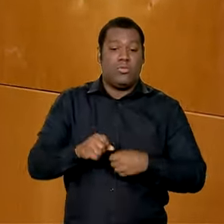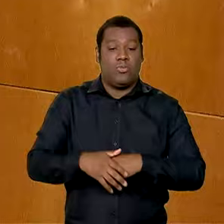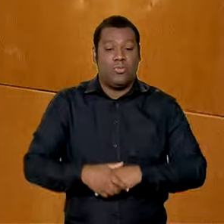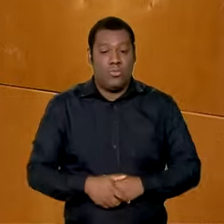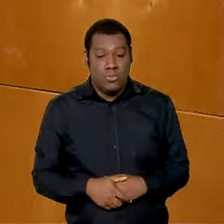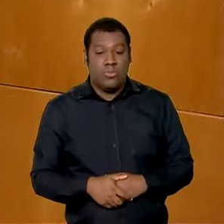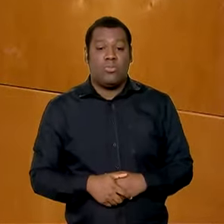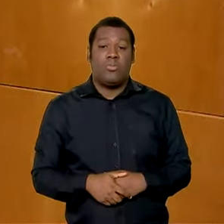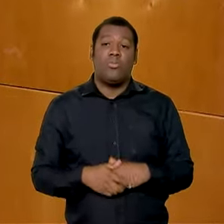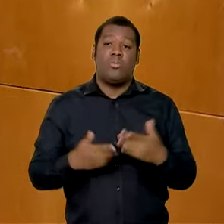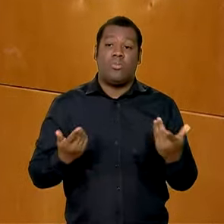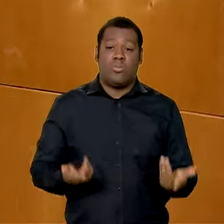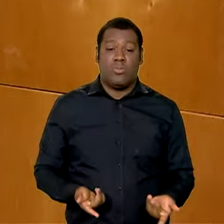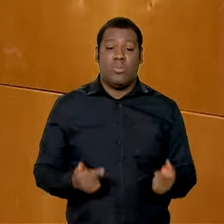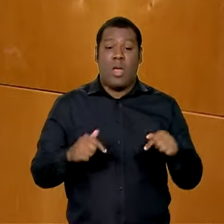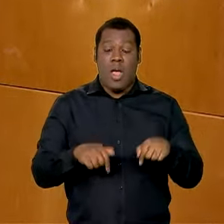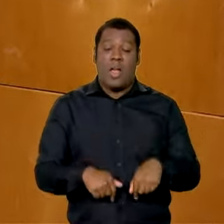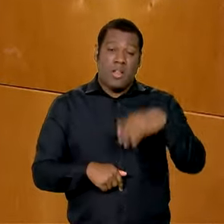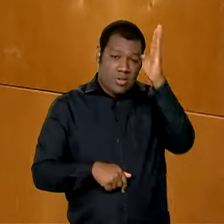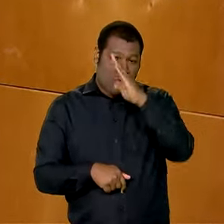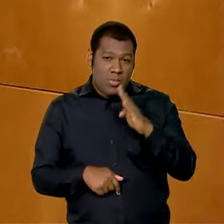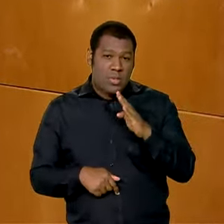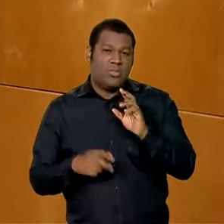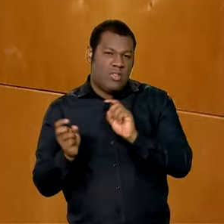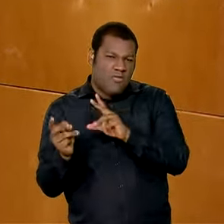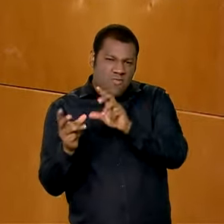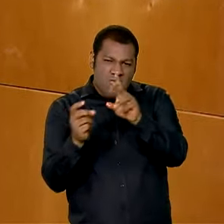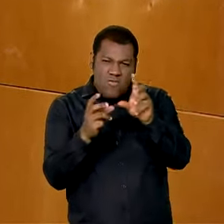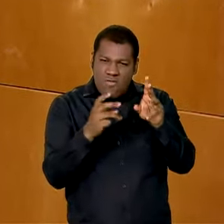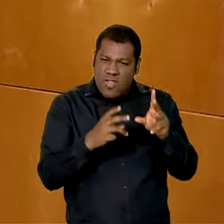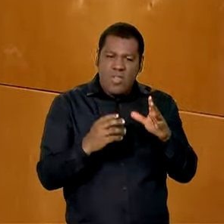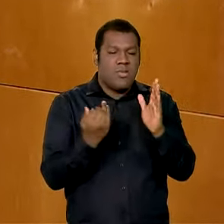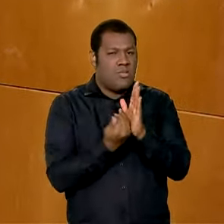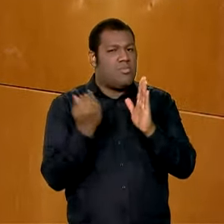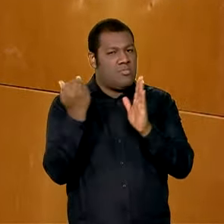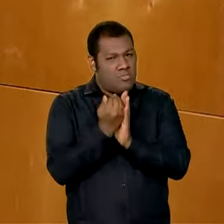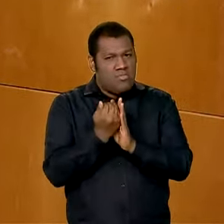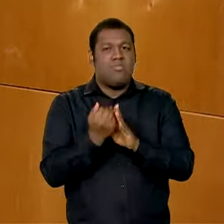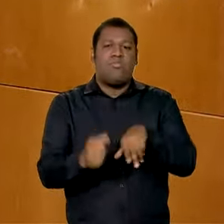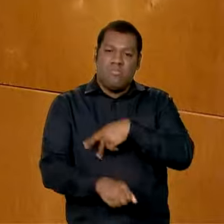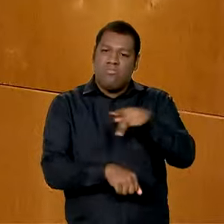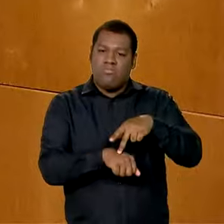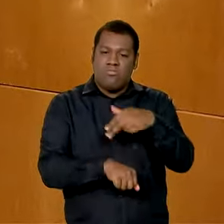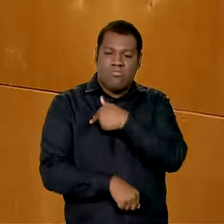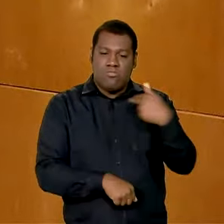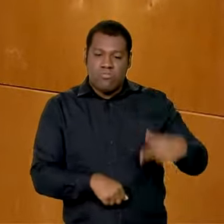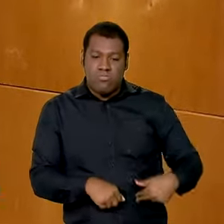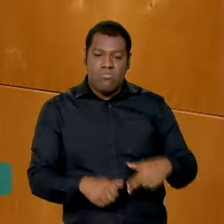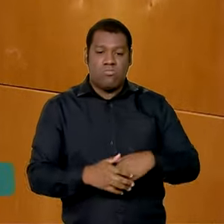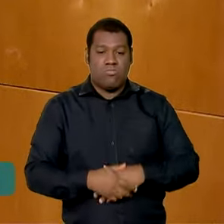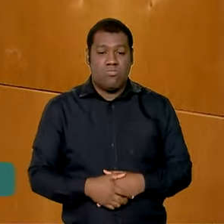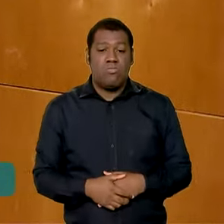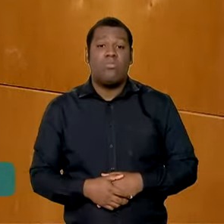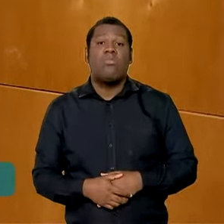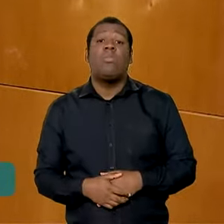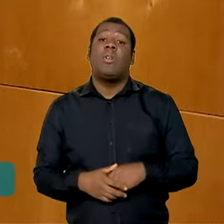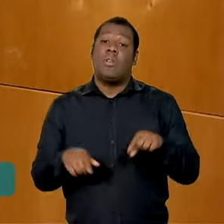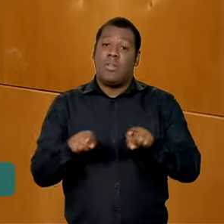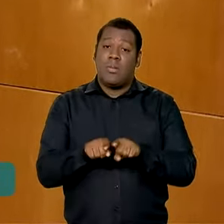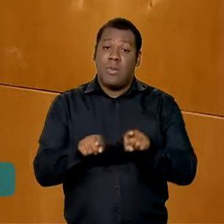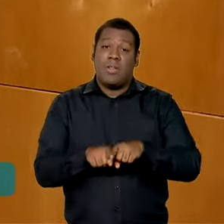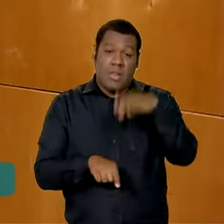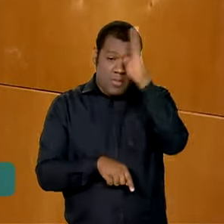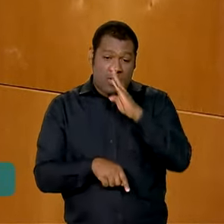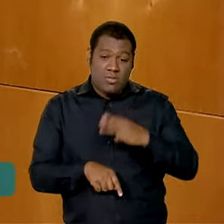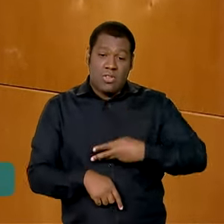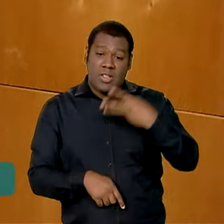maiores exportadores mundiais, sendo o maior exportador líquido de alimentos do mundo, o terceiro maior exportador e